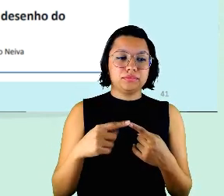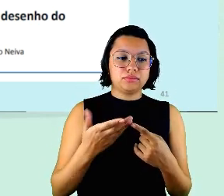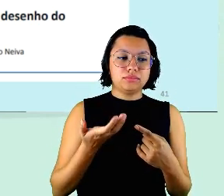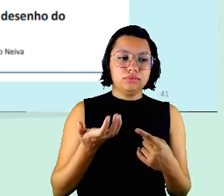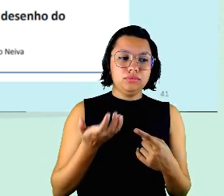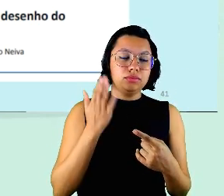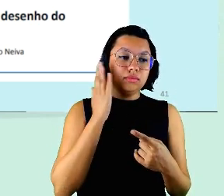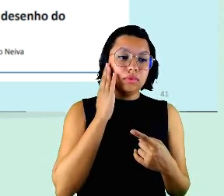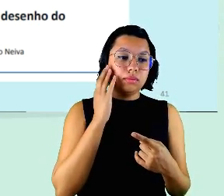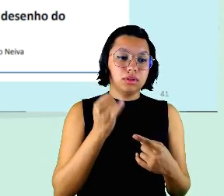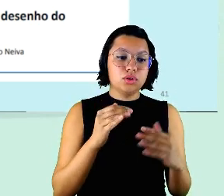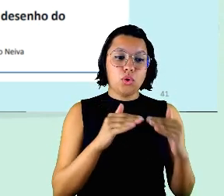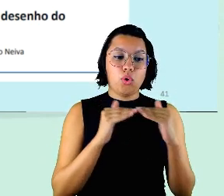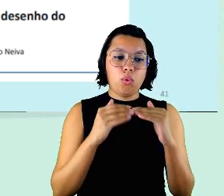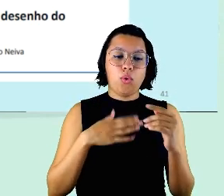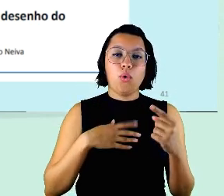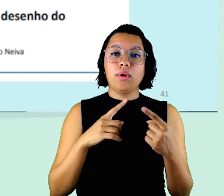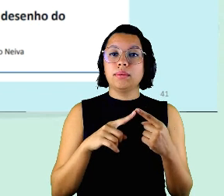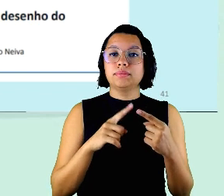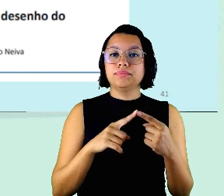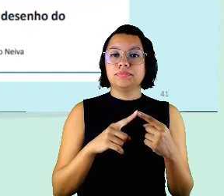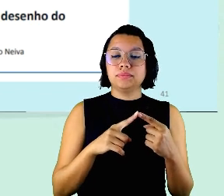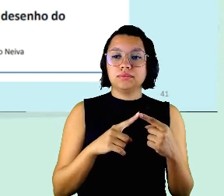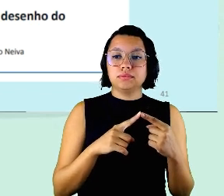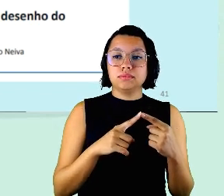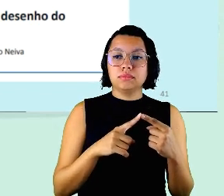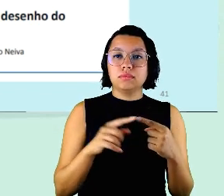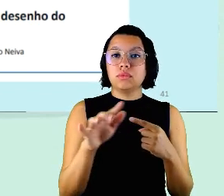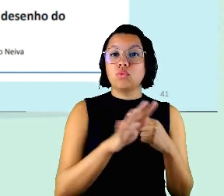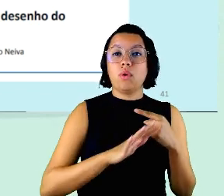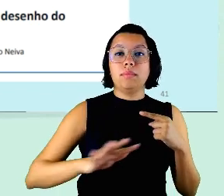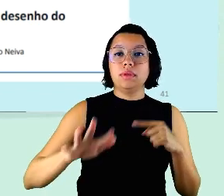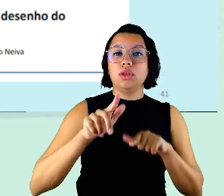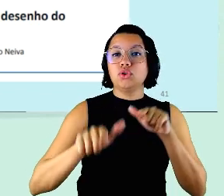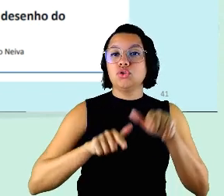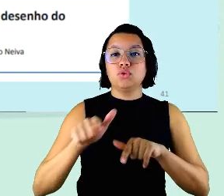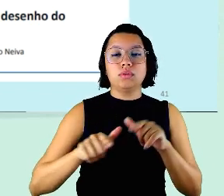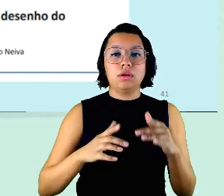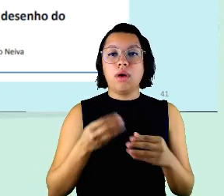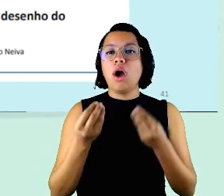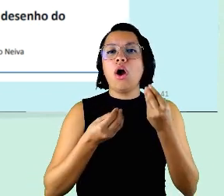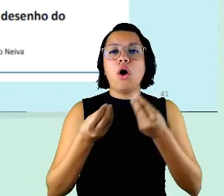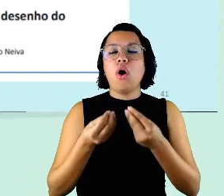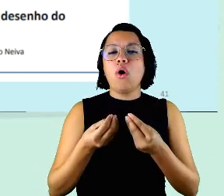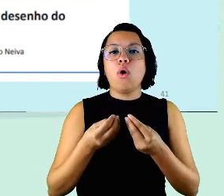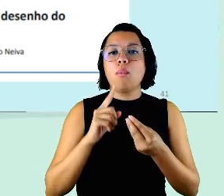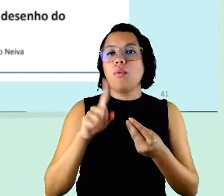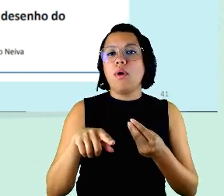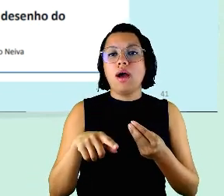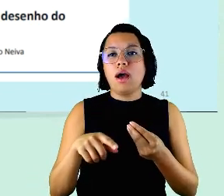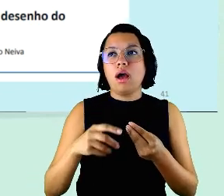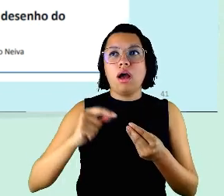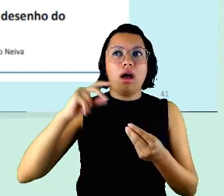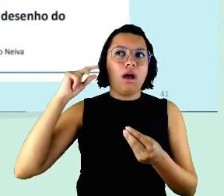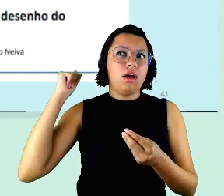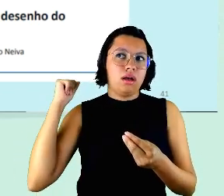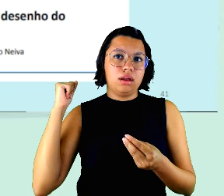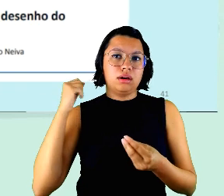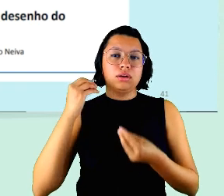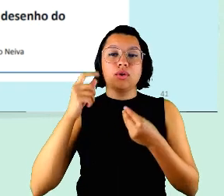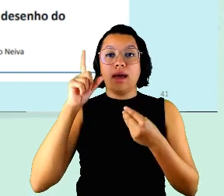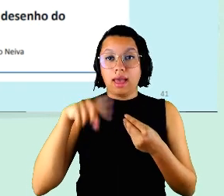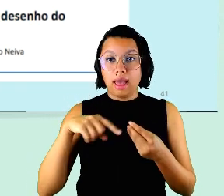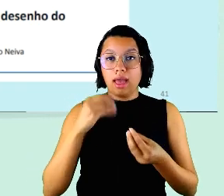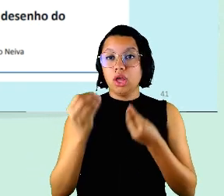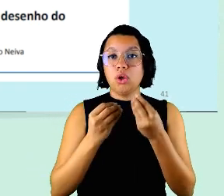a senhora concorda comigo primeiro o ambiente do trabalho em si como que é como era e como continuou sendo a